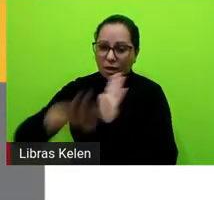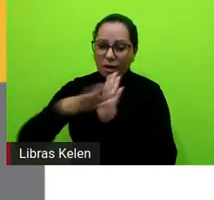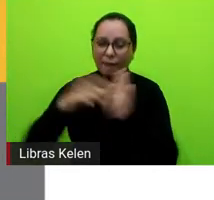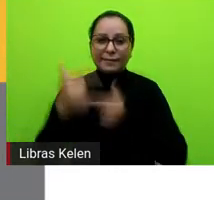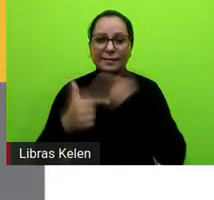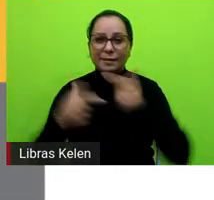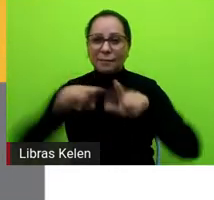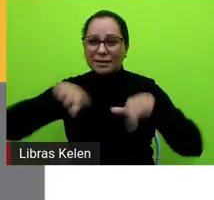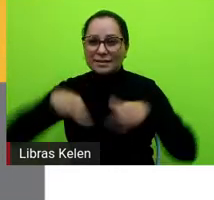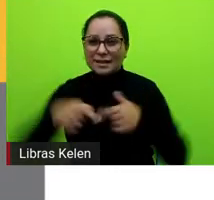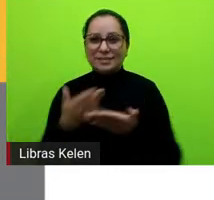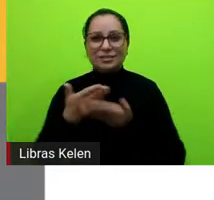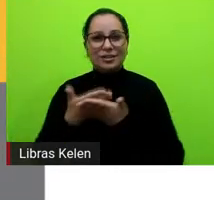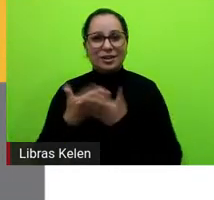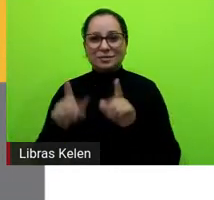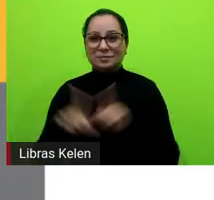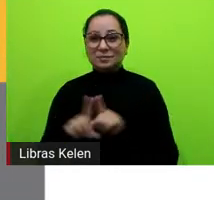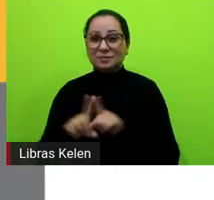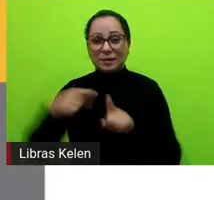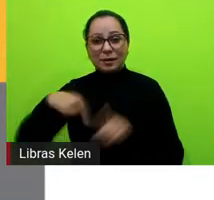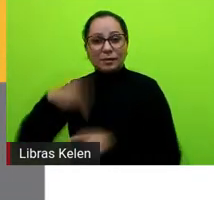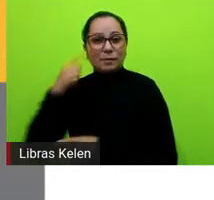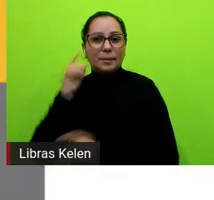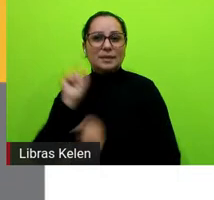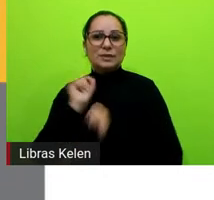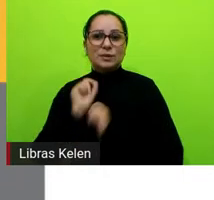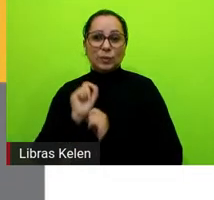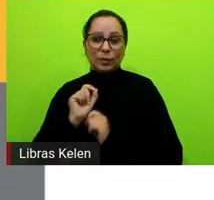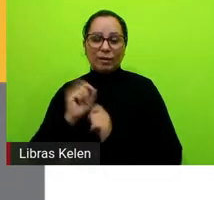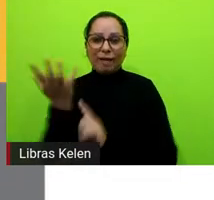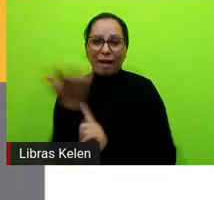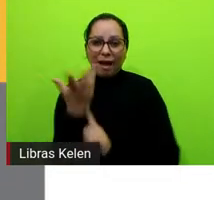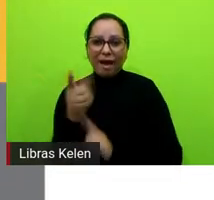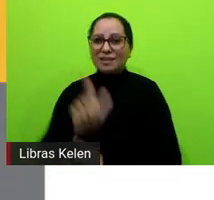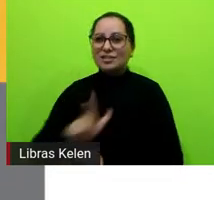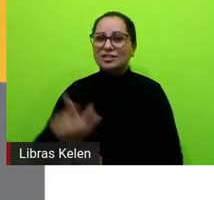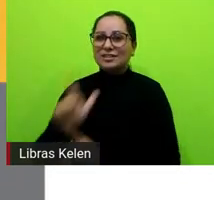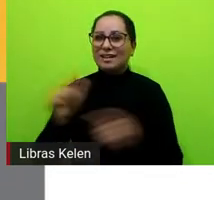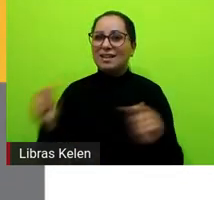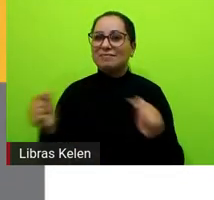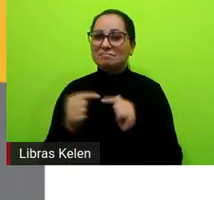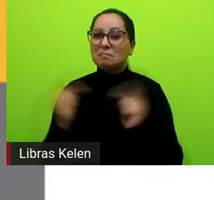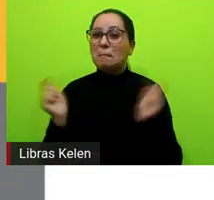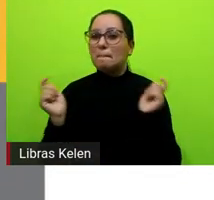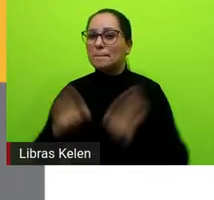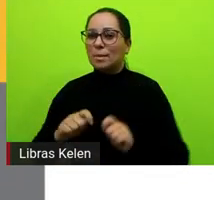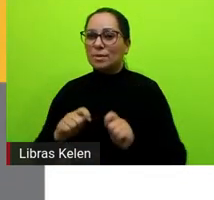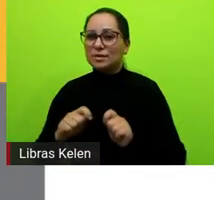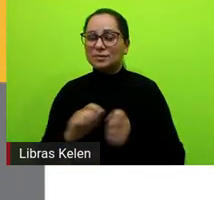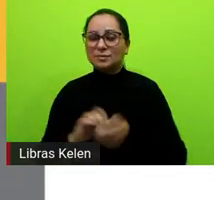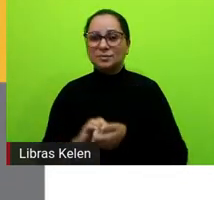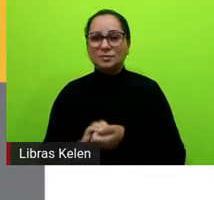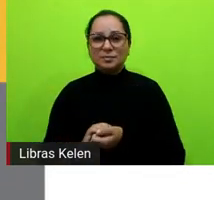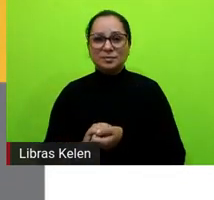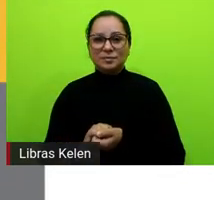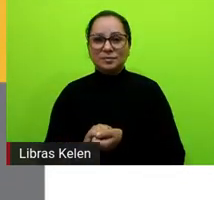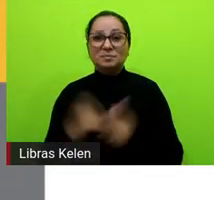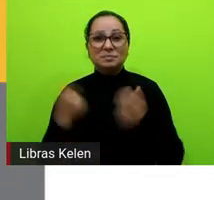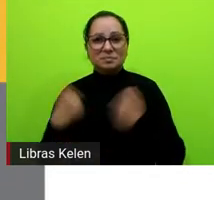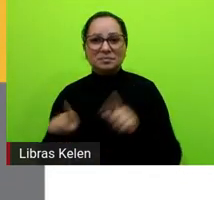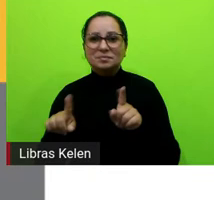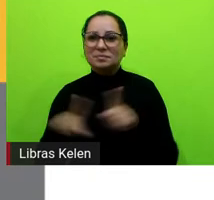aula que a gente pense que a arte literária ela tem condições e precisa ser